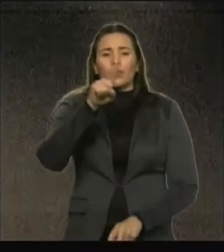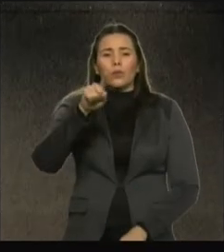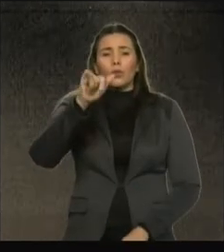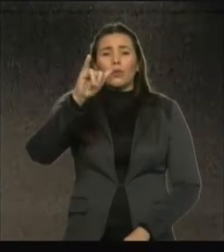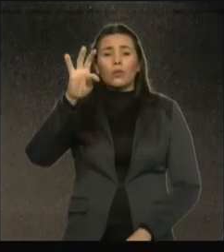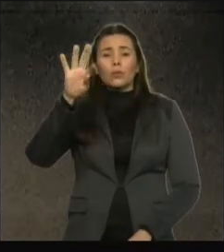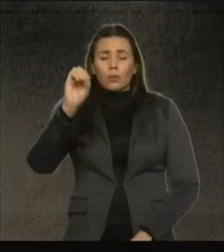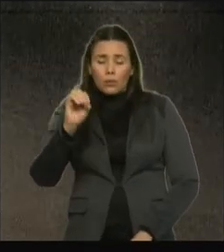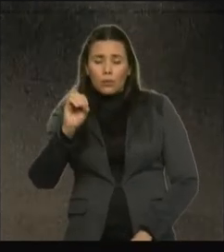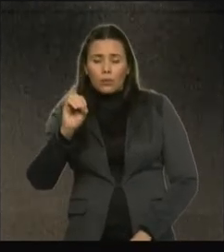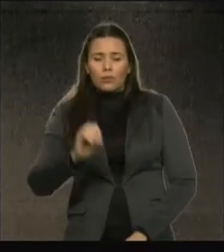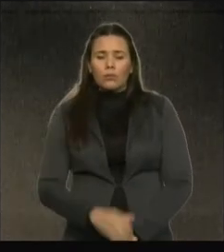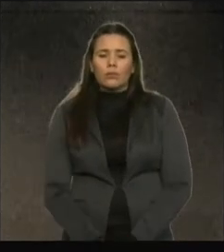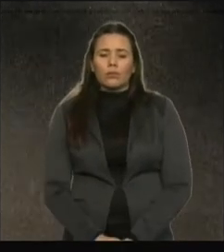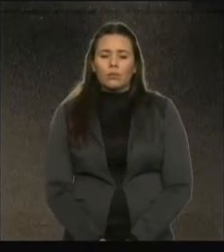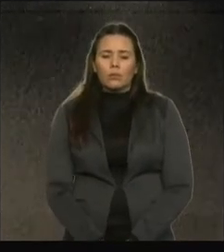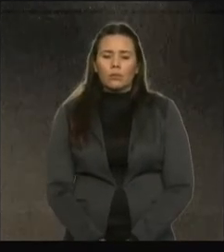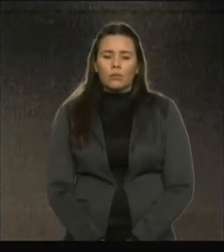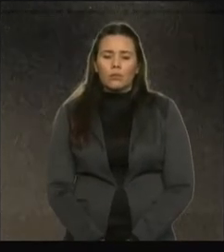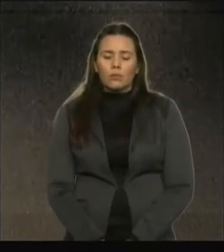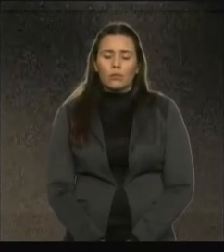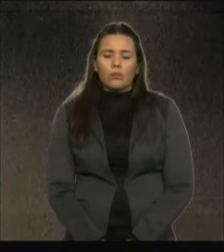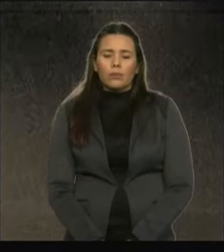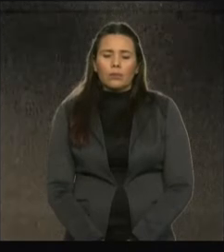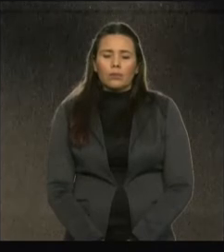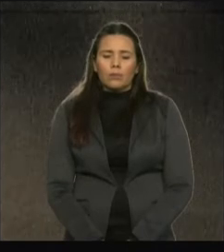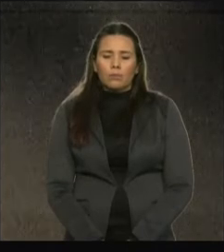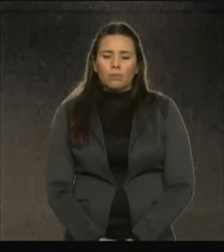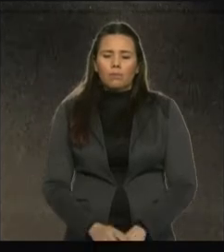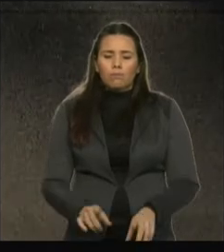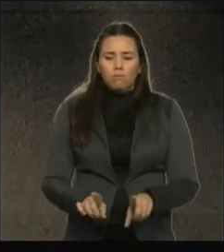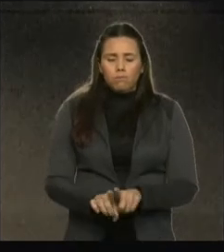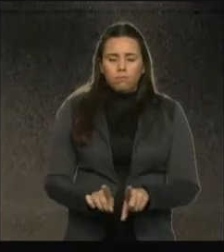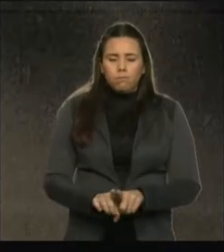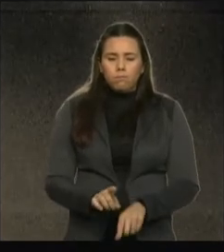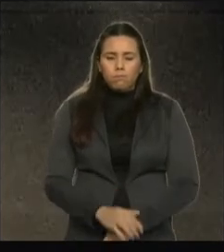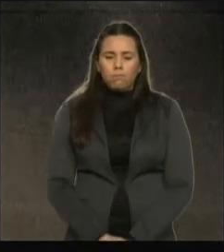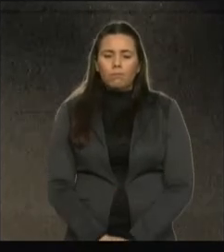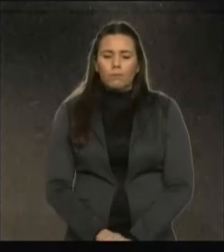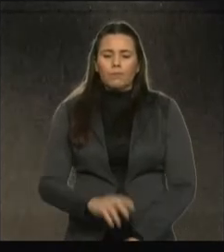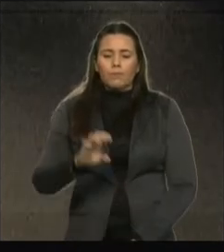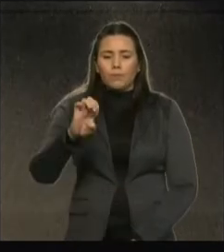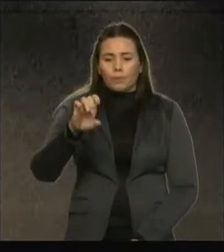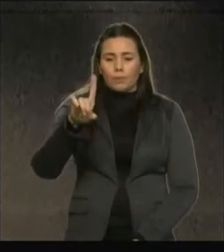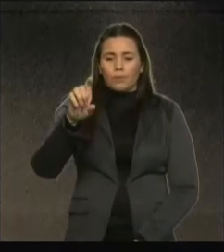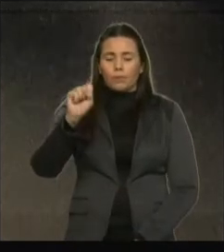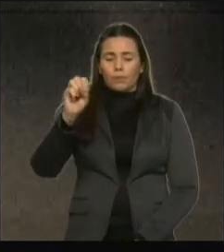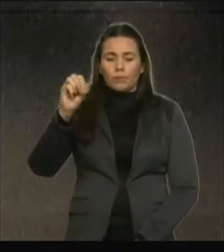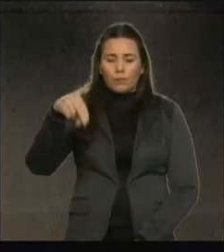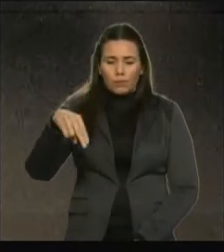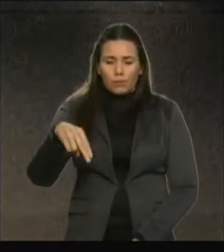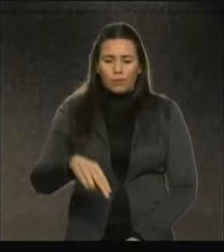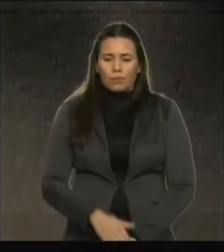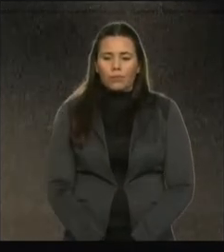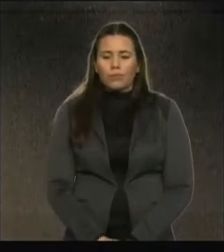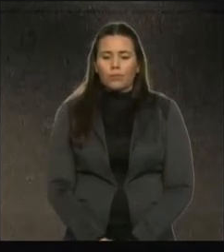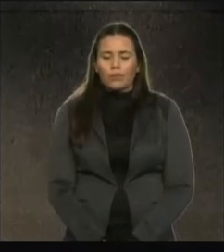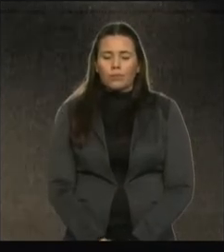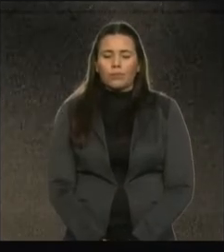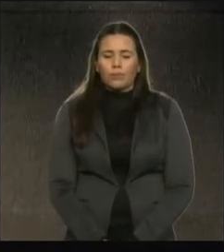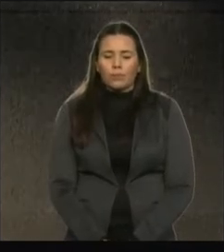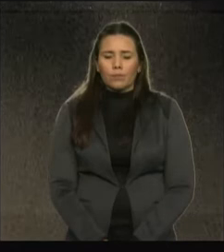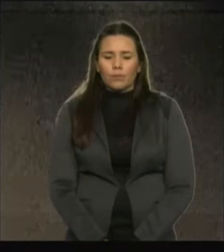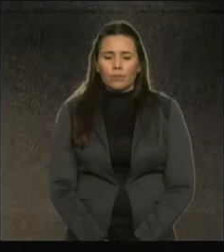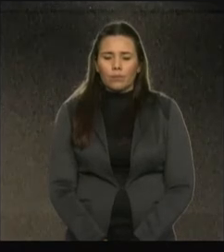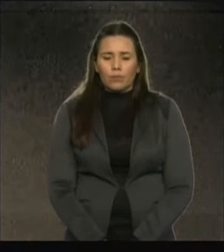prefeiturável, pré-candidato a prefeito lá de Codó, nosso amigo Edson Araújo, nosso cordial bom